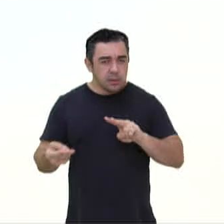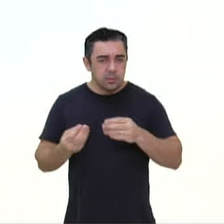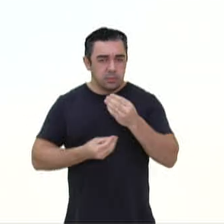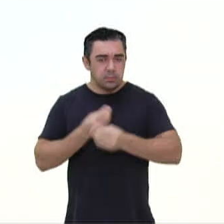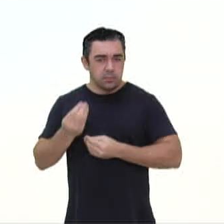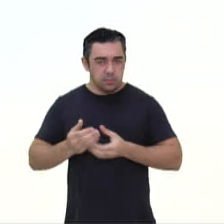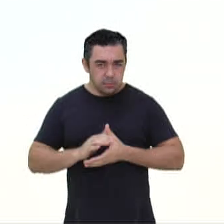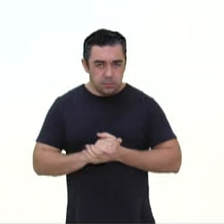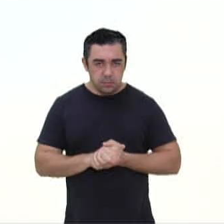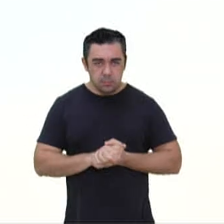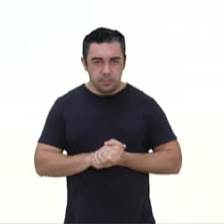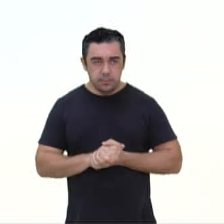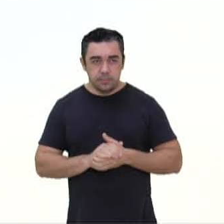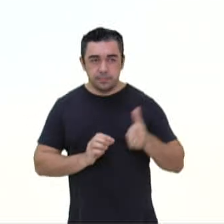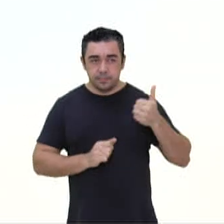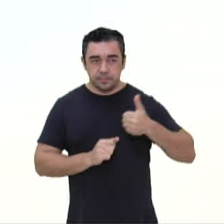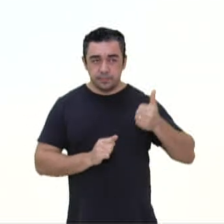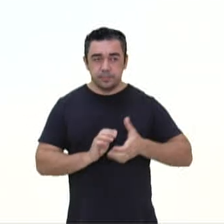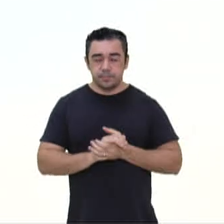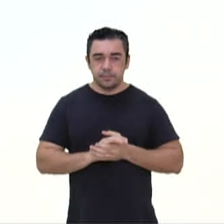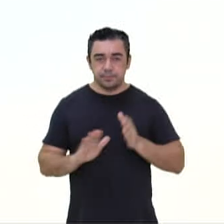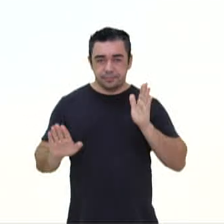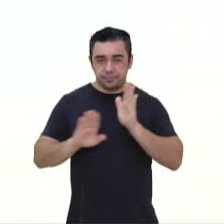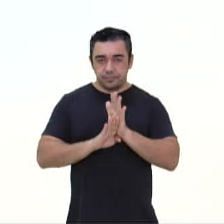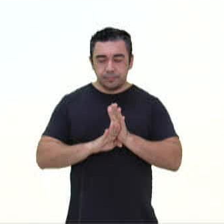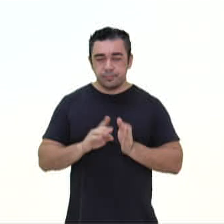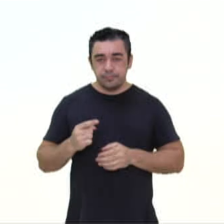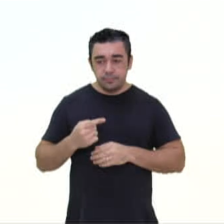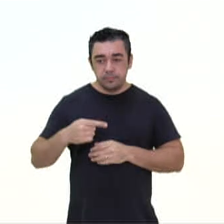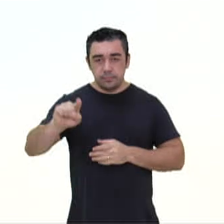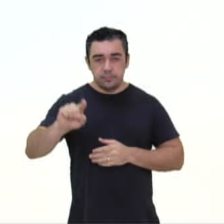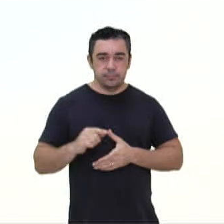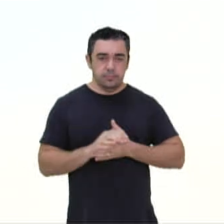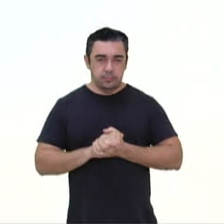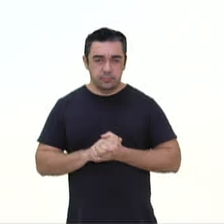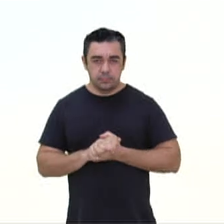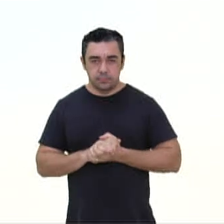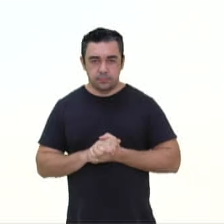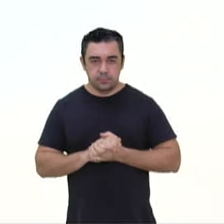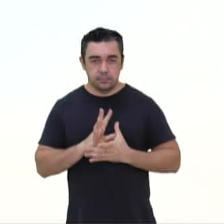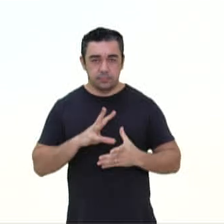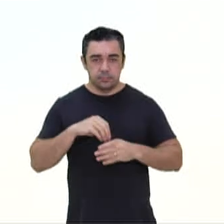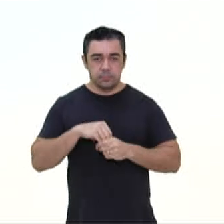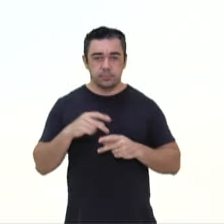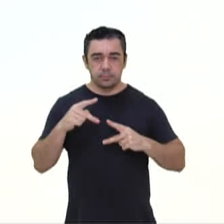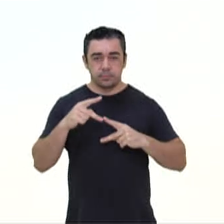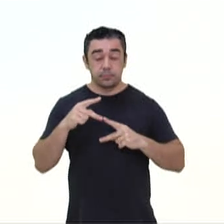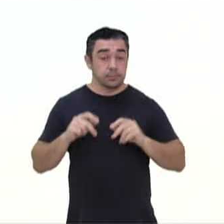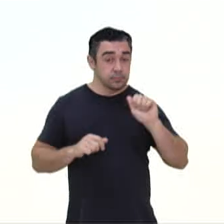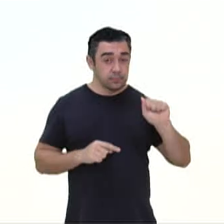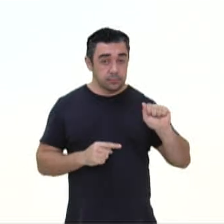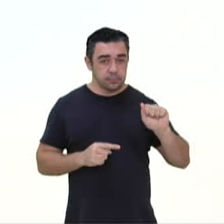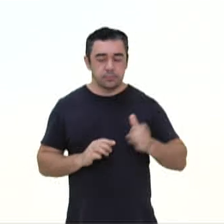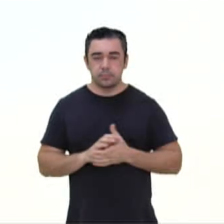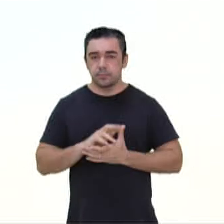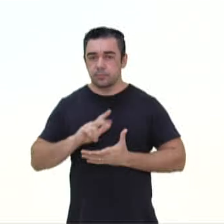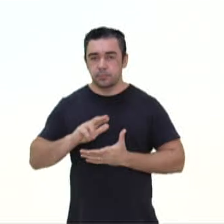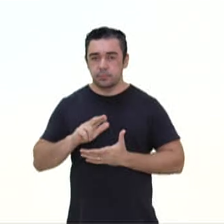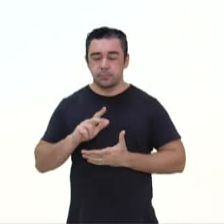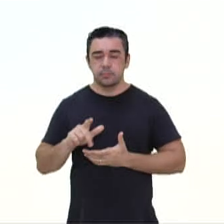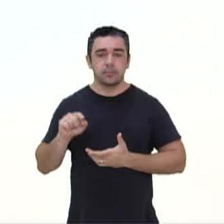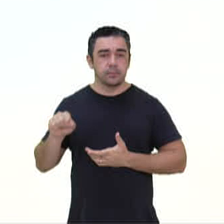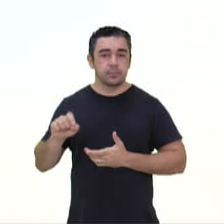verbal. Um. Chegar, ir. Deve ser introduzido pela preposição a e não pela